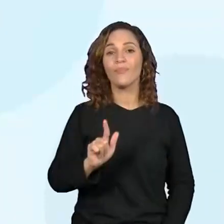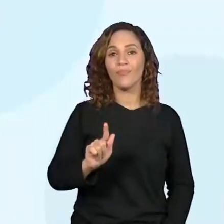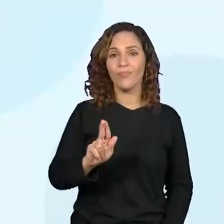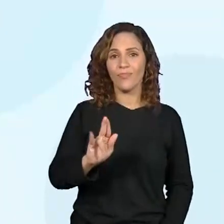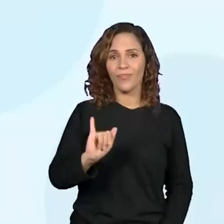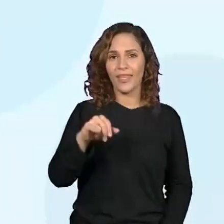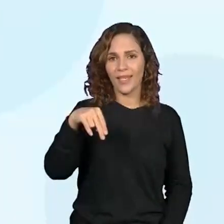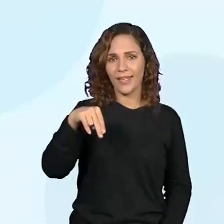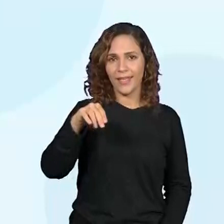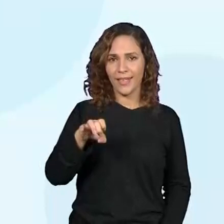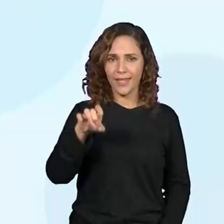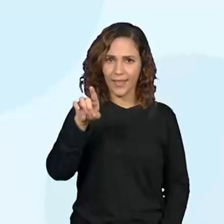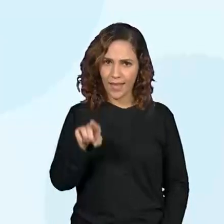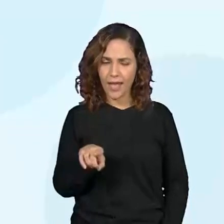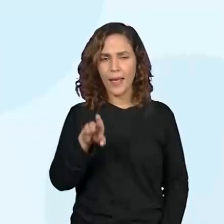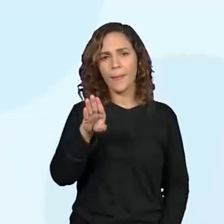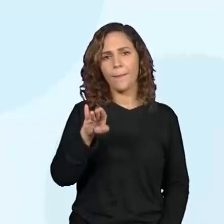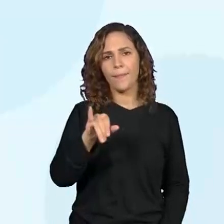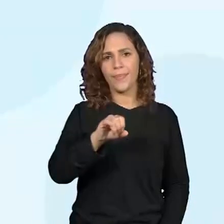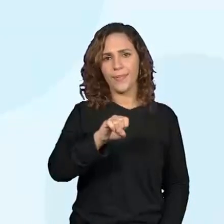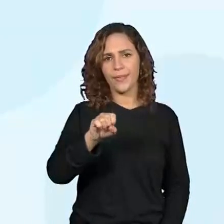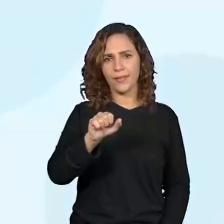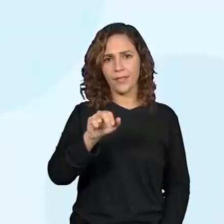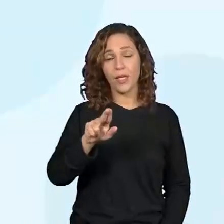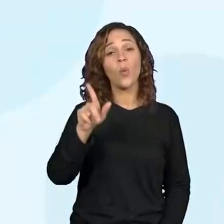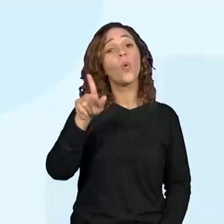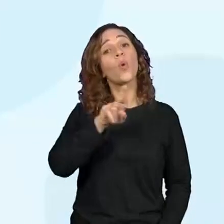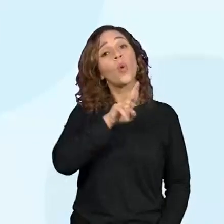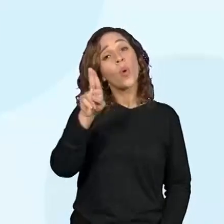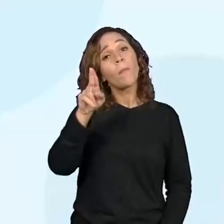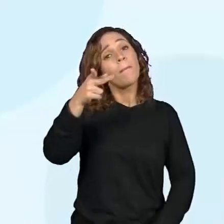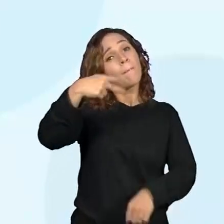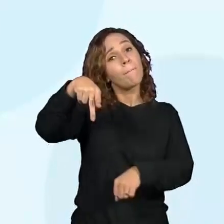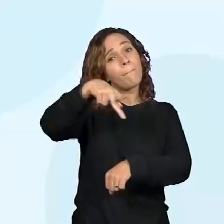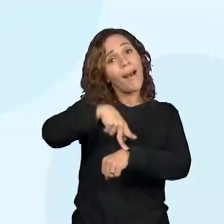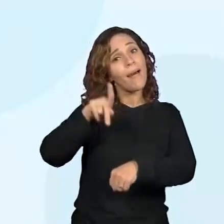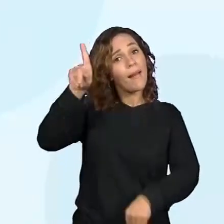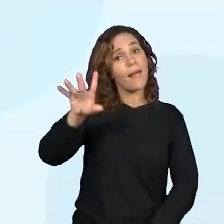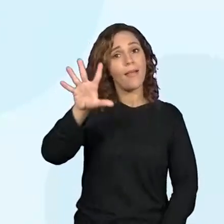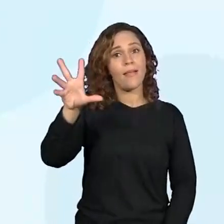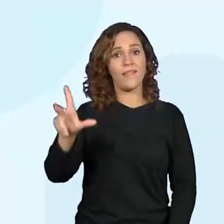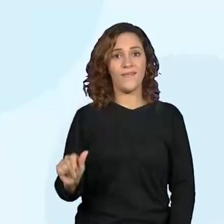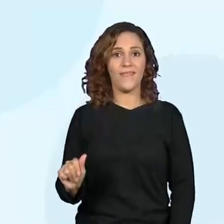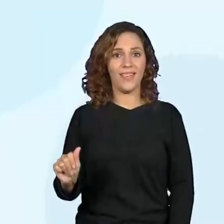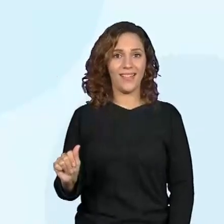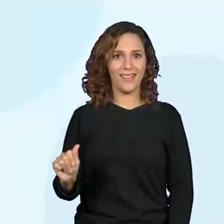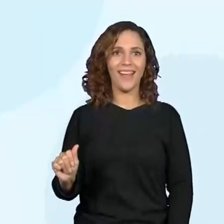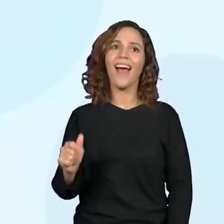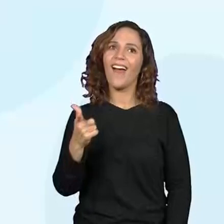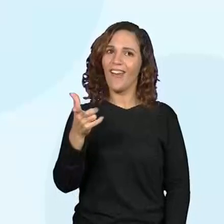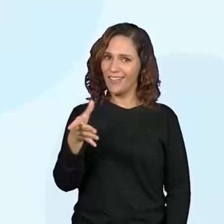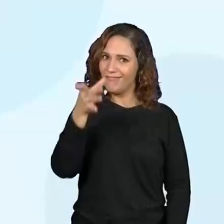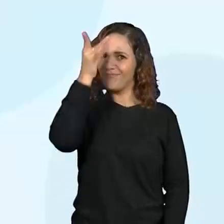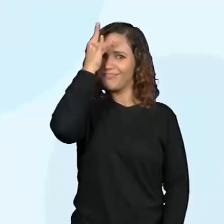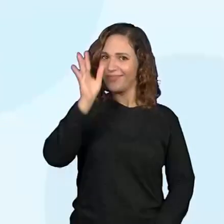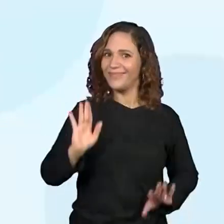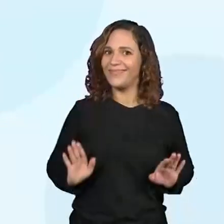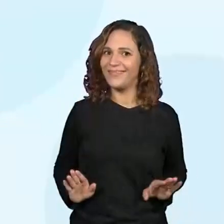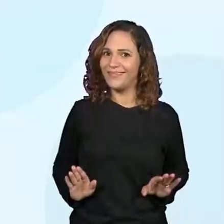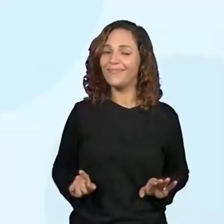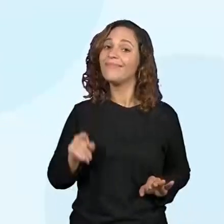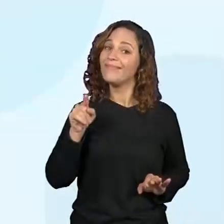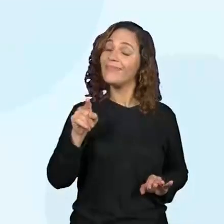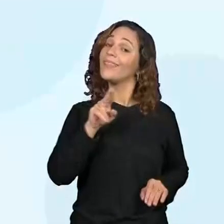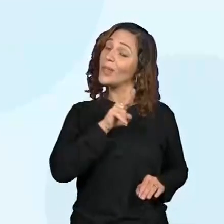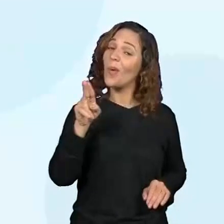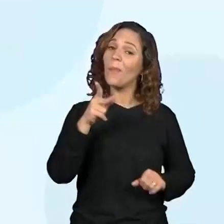Guiné-Bissau. Nome de um país da África. Então, agora você já sabe aí que Guiné-Bissau é nome